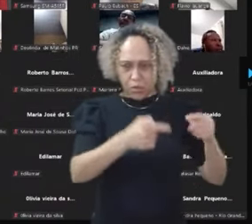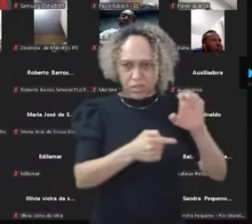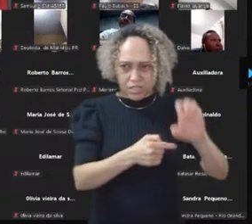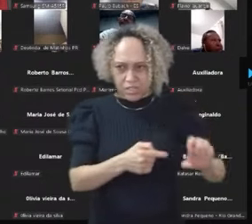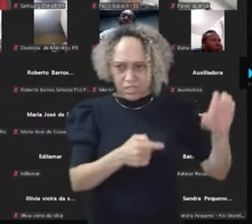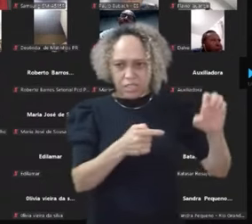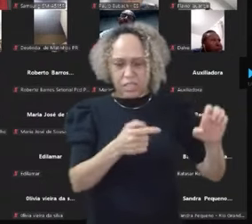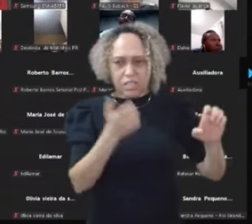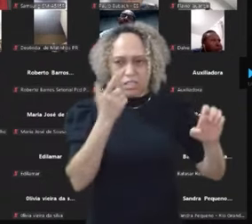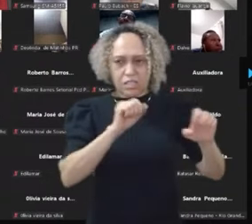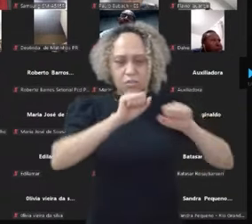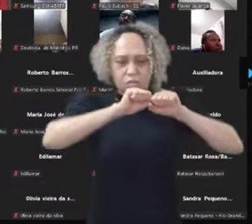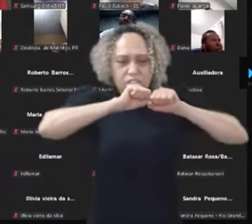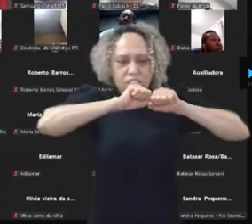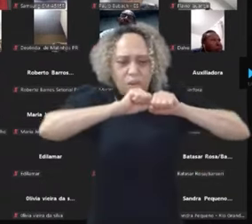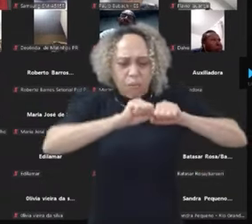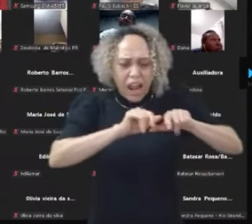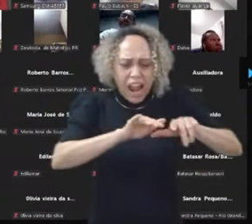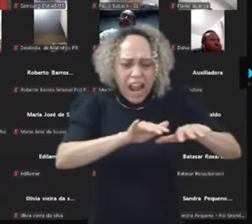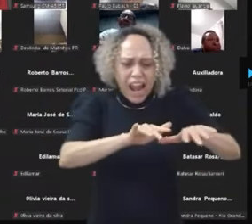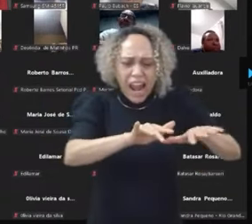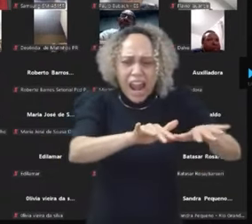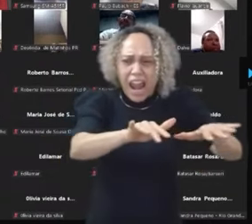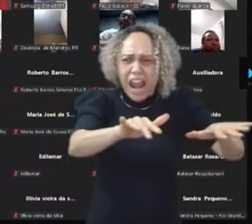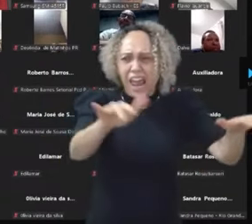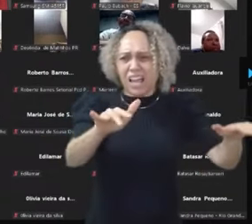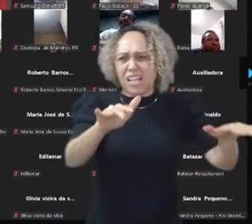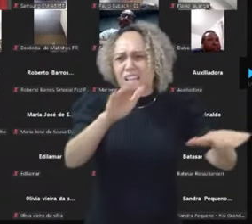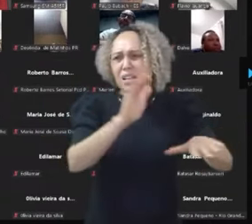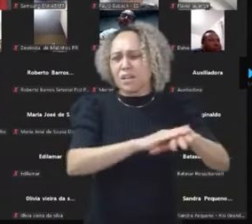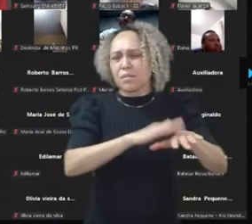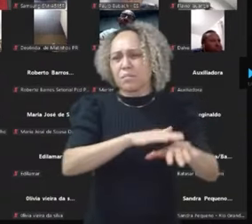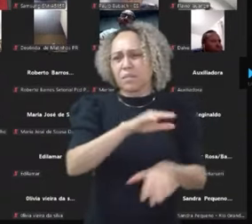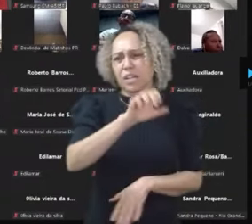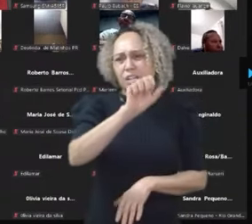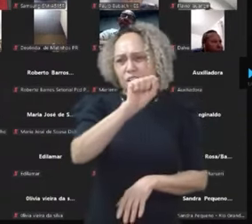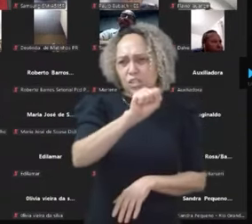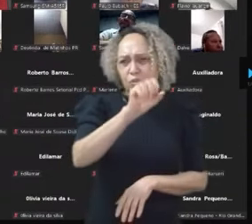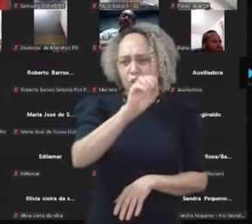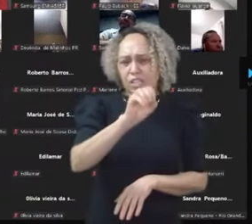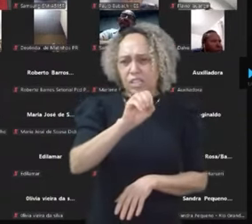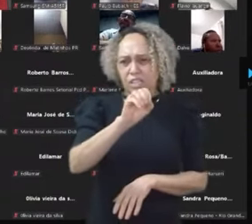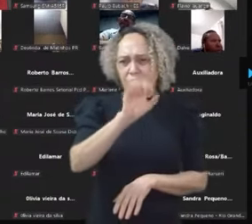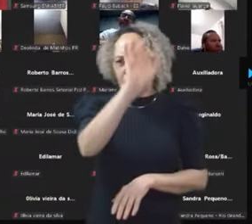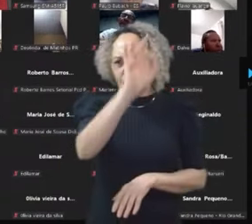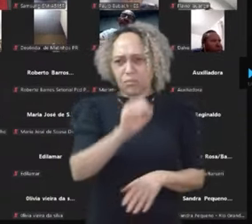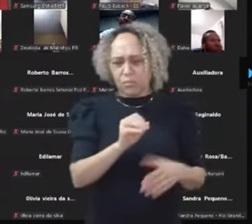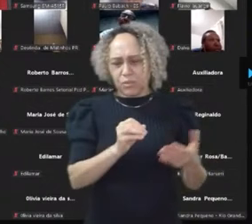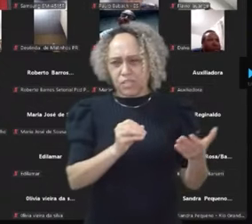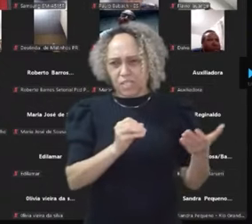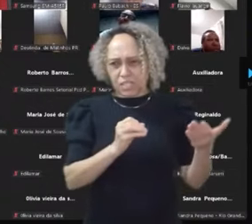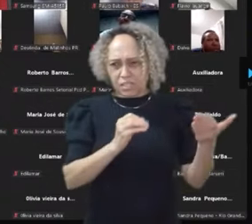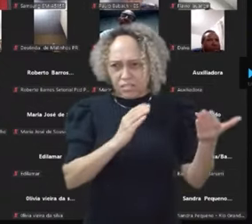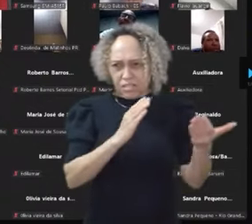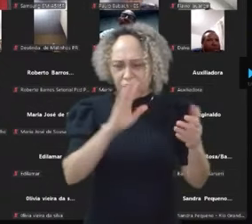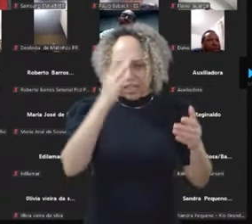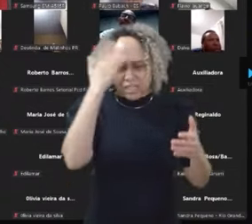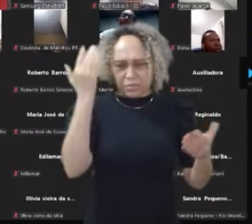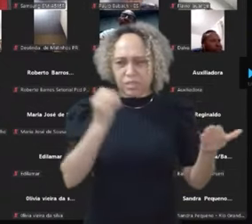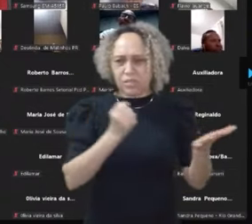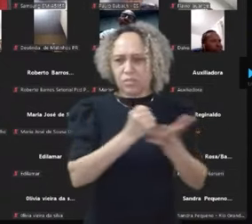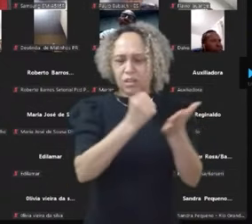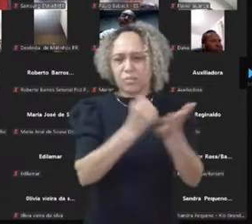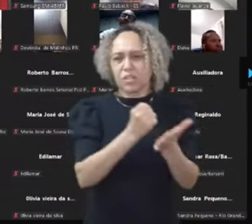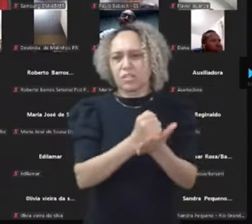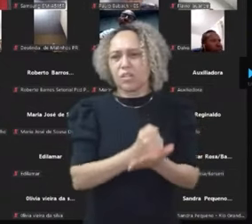bolha no país dele e que conseguiu aí sair com mais de 80% de aprovação, que é o ex-presidente do México, o López Obrador. O López